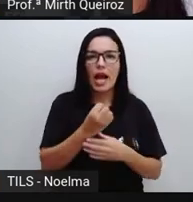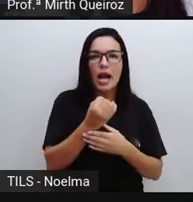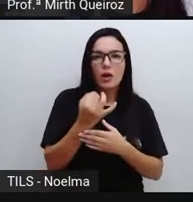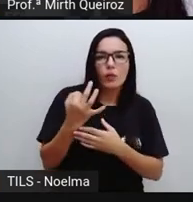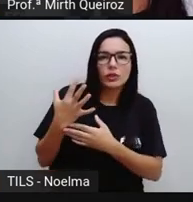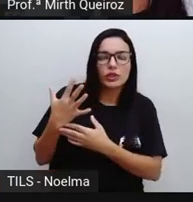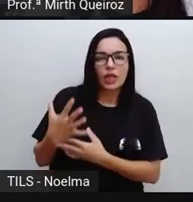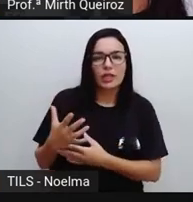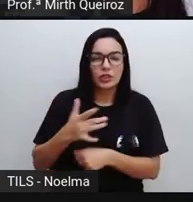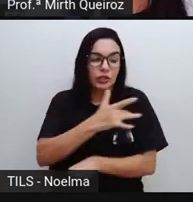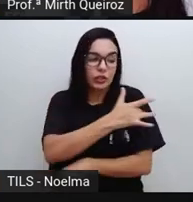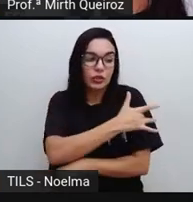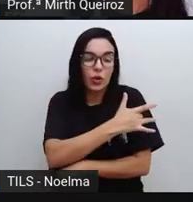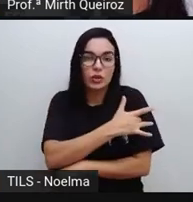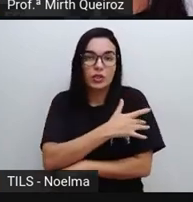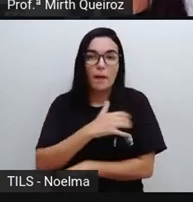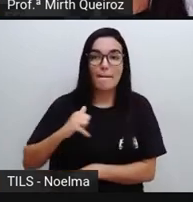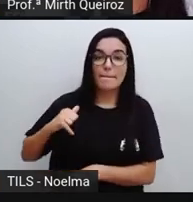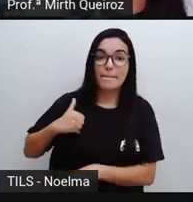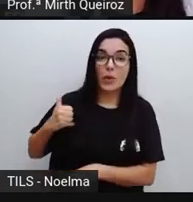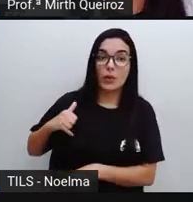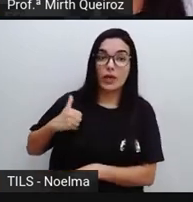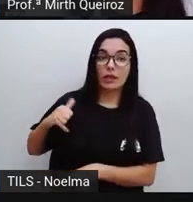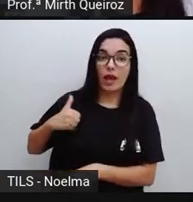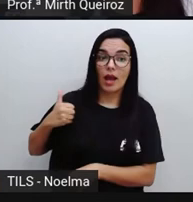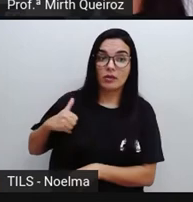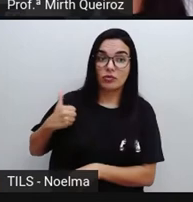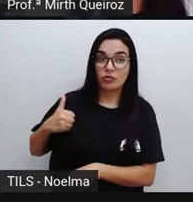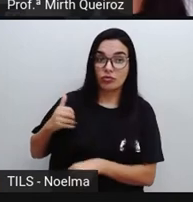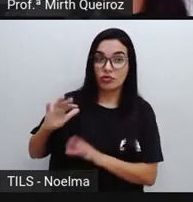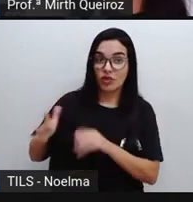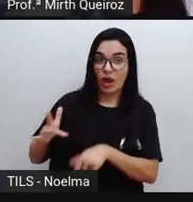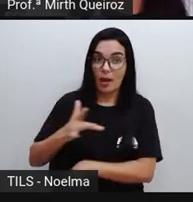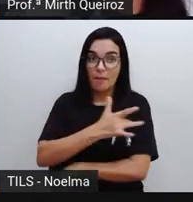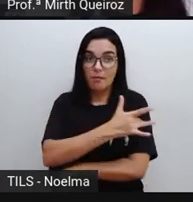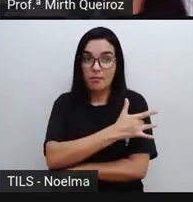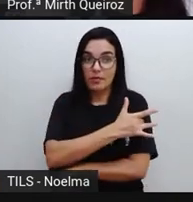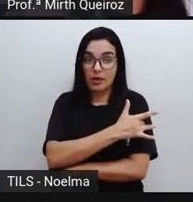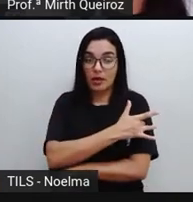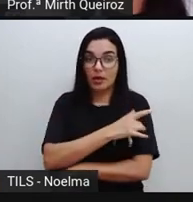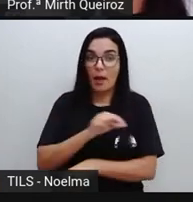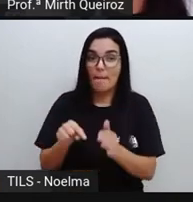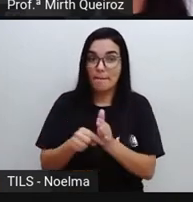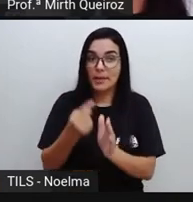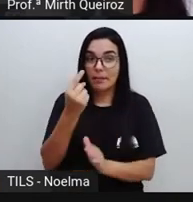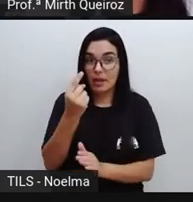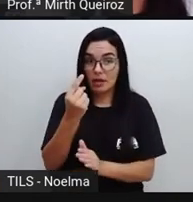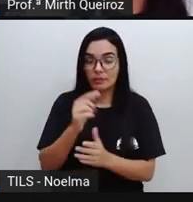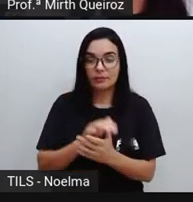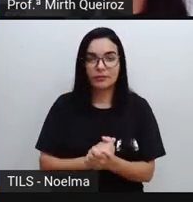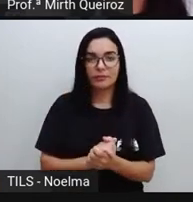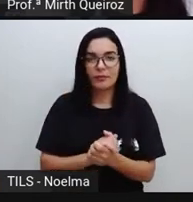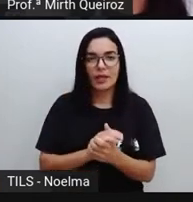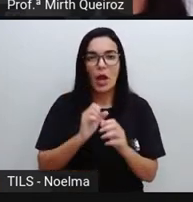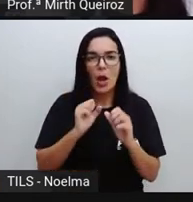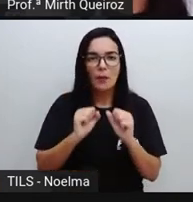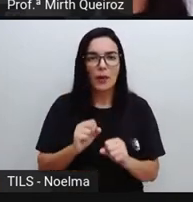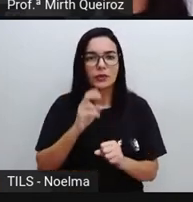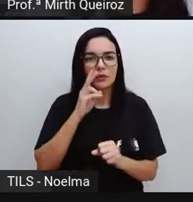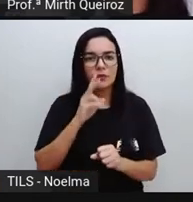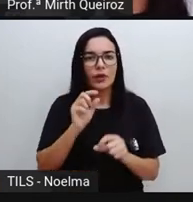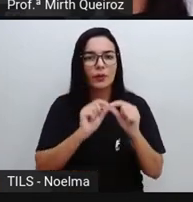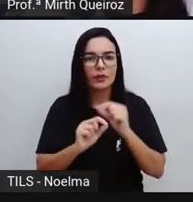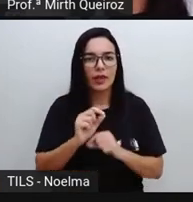de doses, né? Aplicadas na primeira dose aí. A gente pode ver que